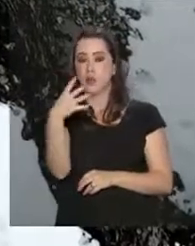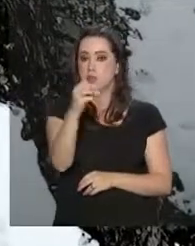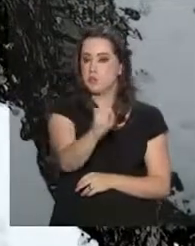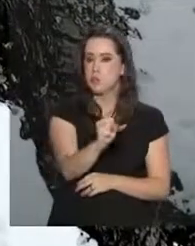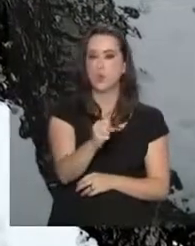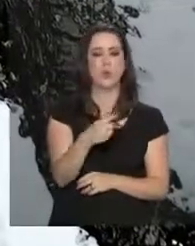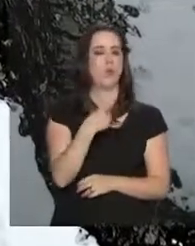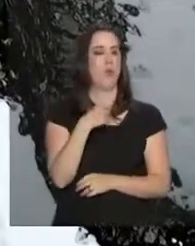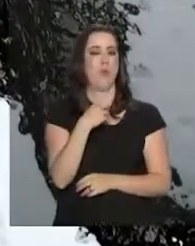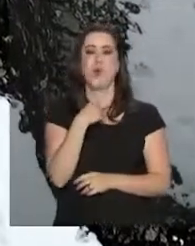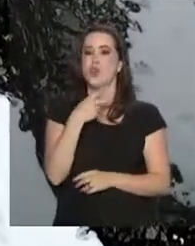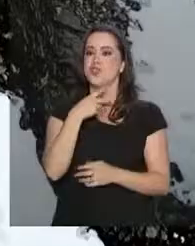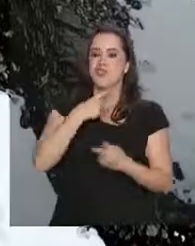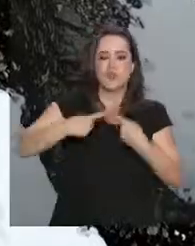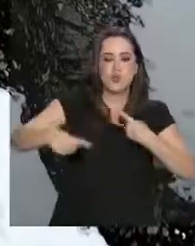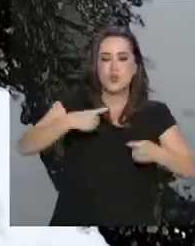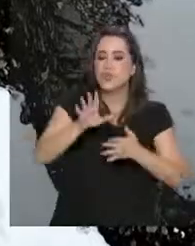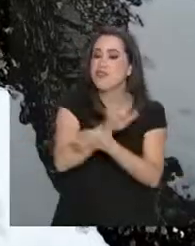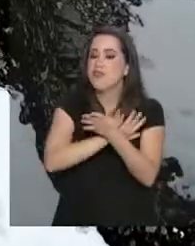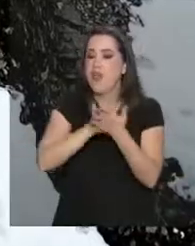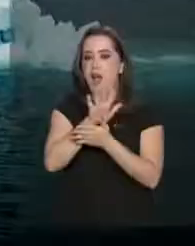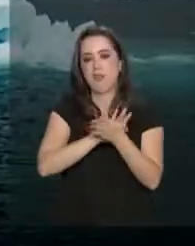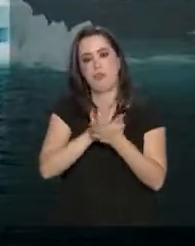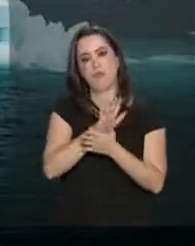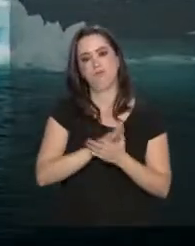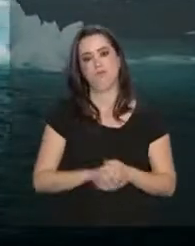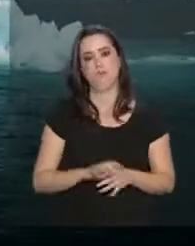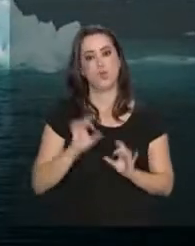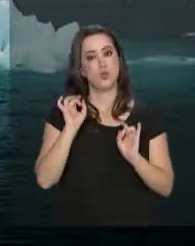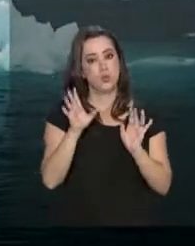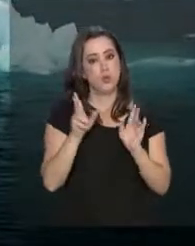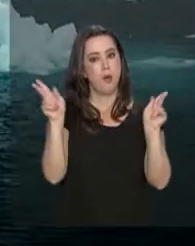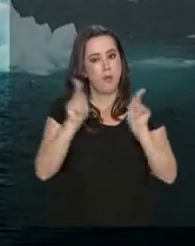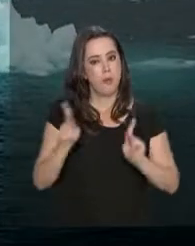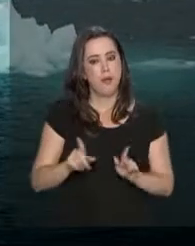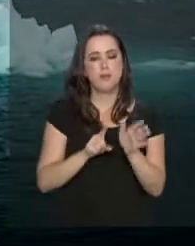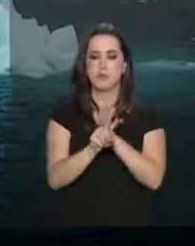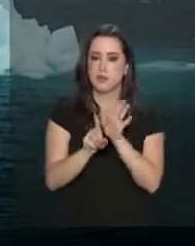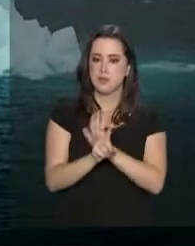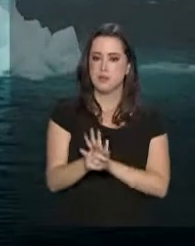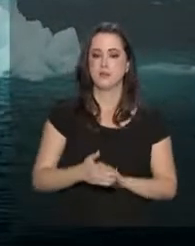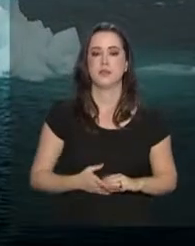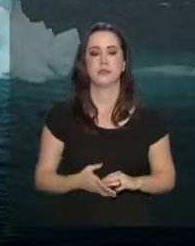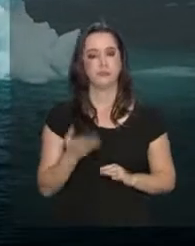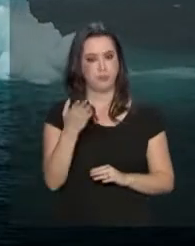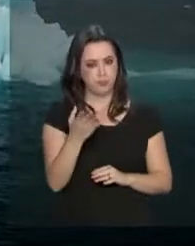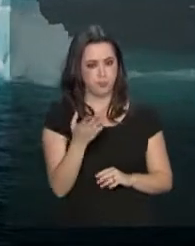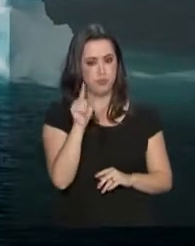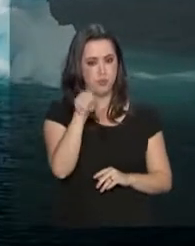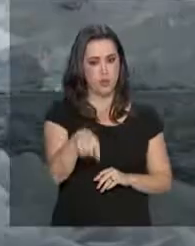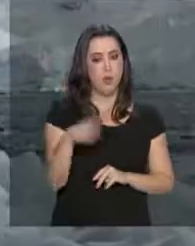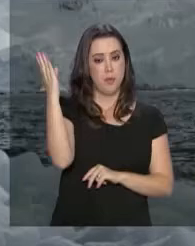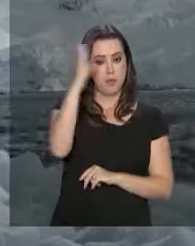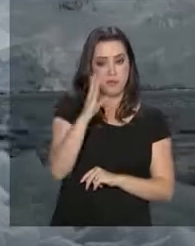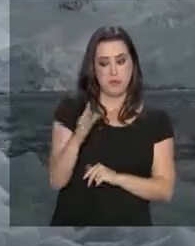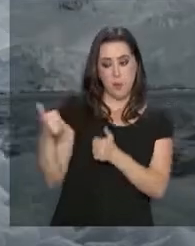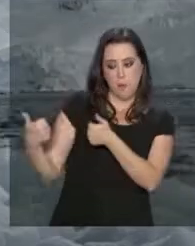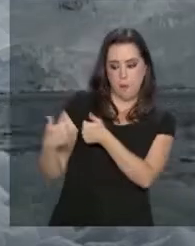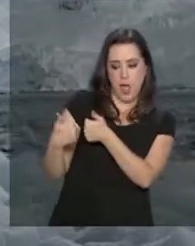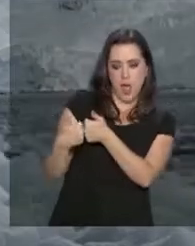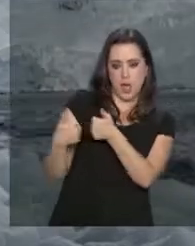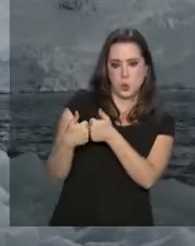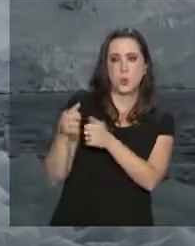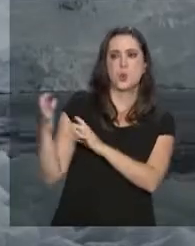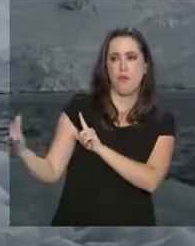proibição de que se explorasse mineralmente o continente. O Brasil é um dos países mais próximos geograficamente e sofre